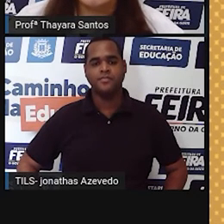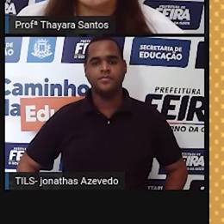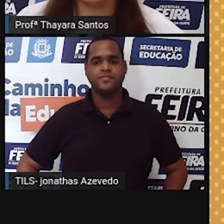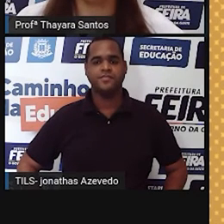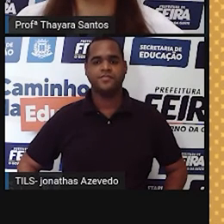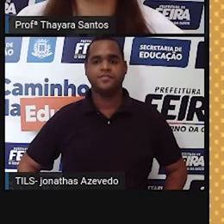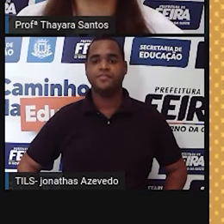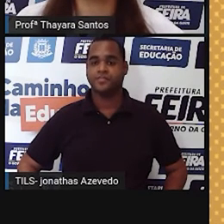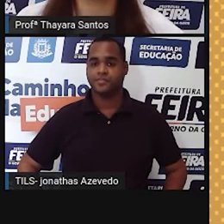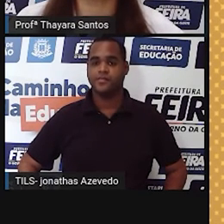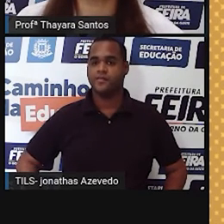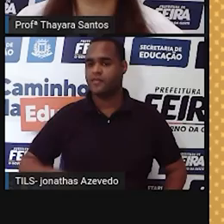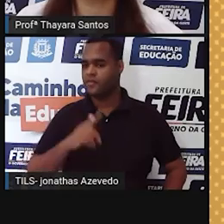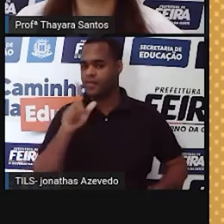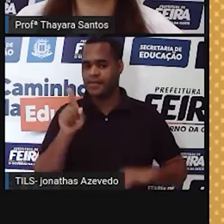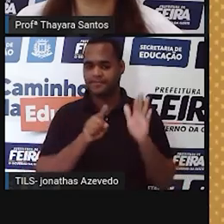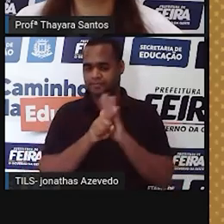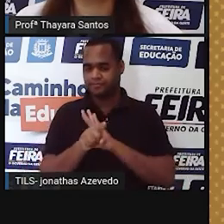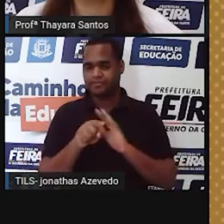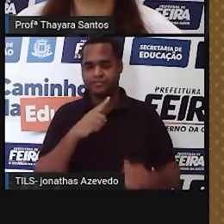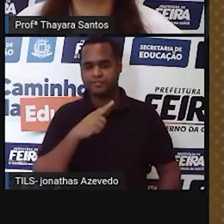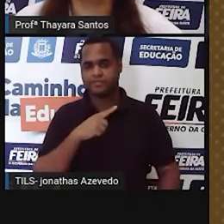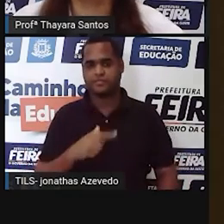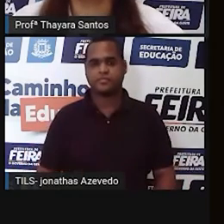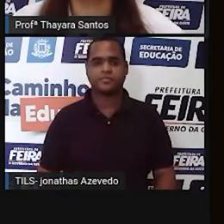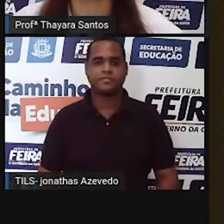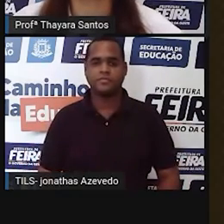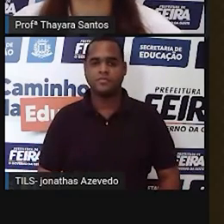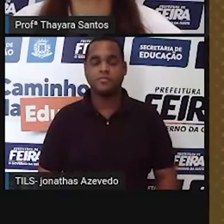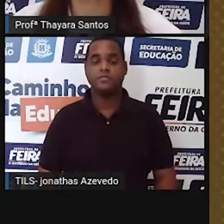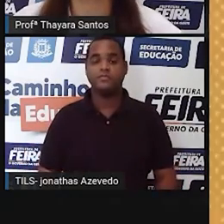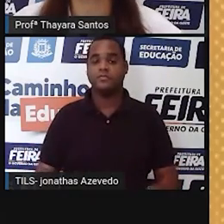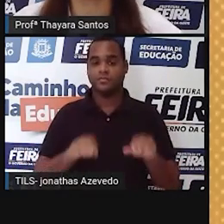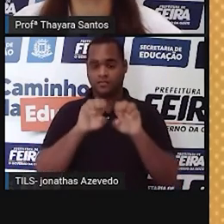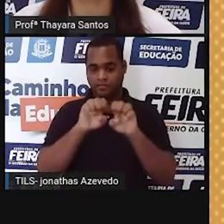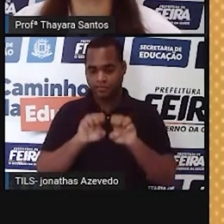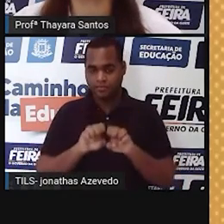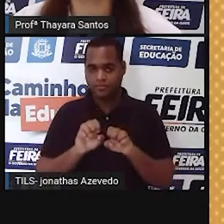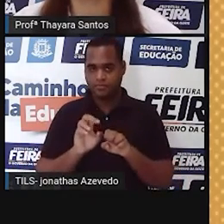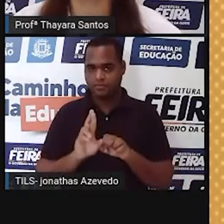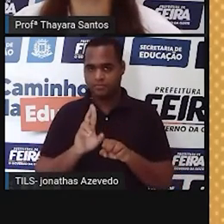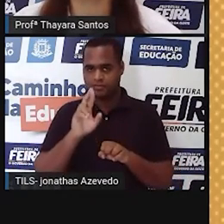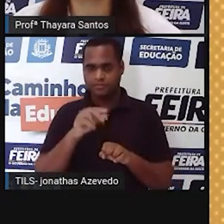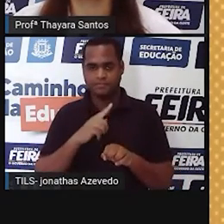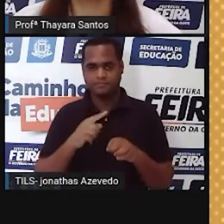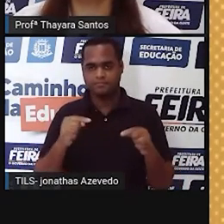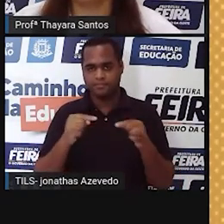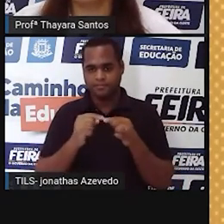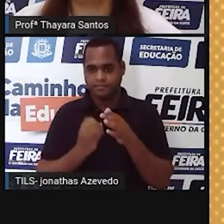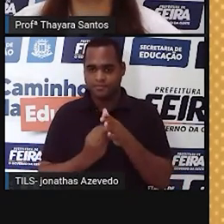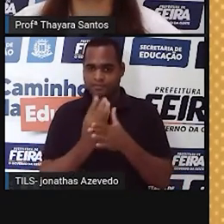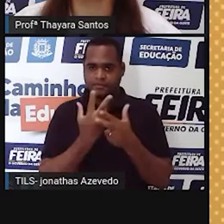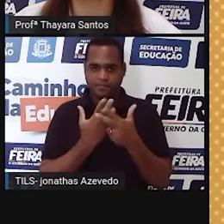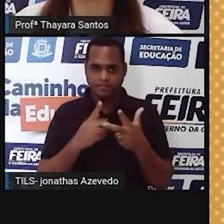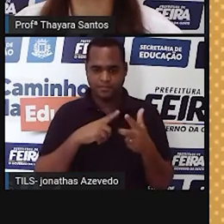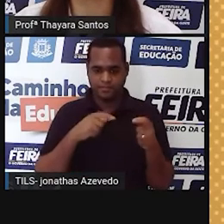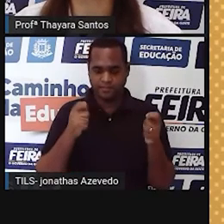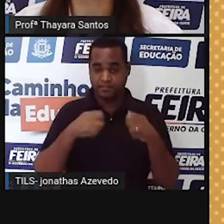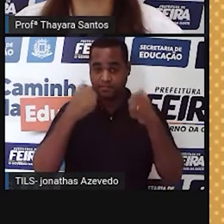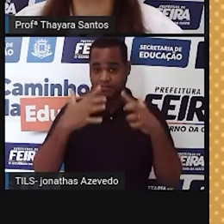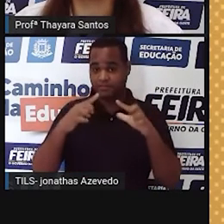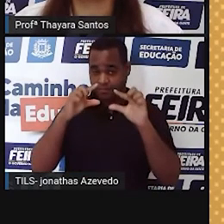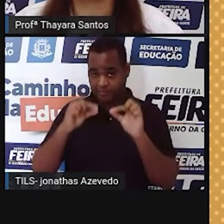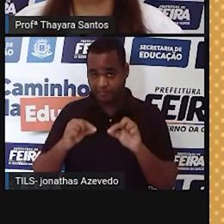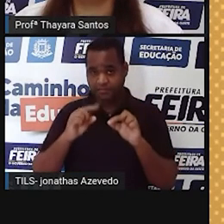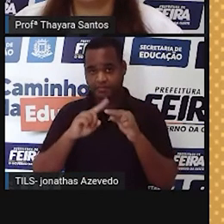Vamos para a próxima pergunta. A estrutura responsável pela produção de uma secreção capaz de diminuir a